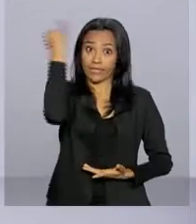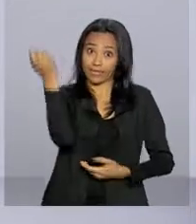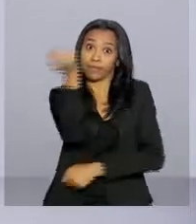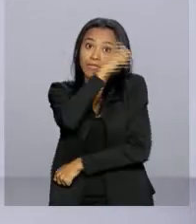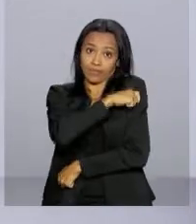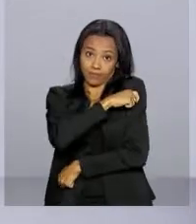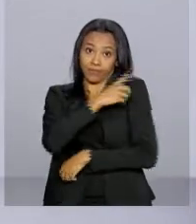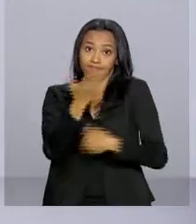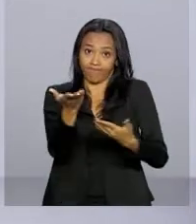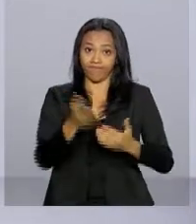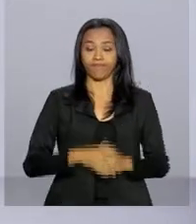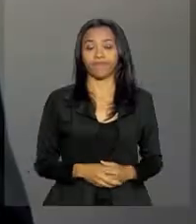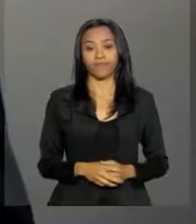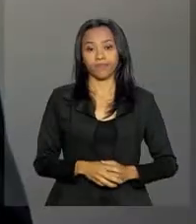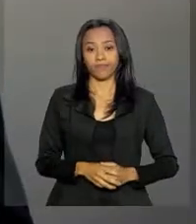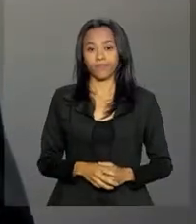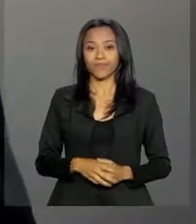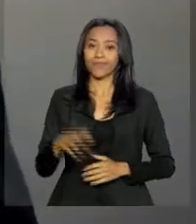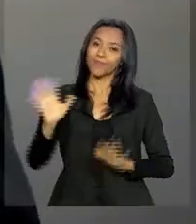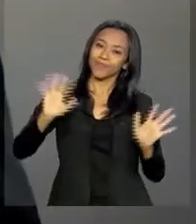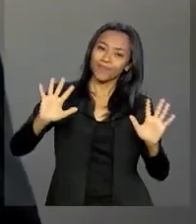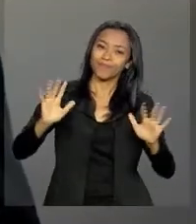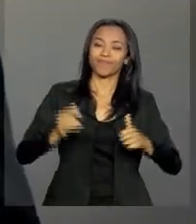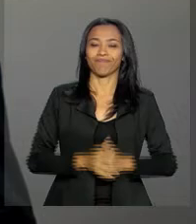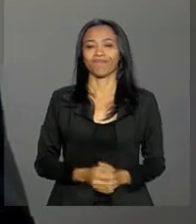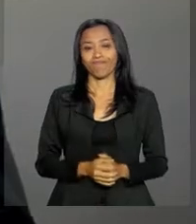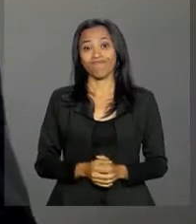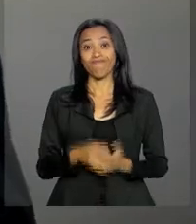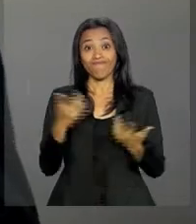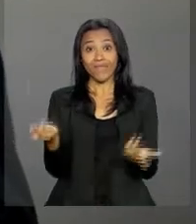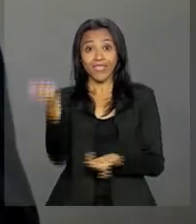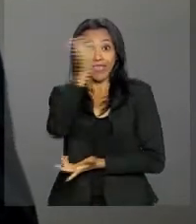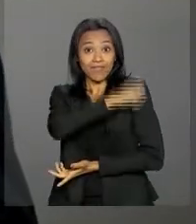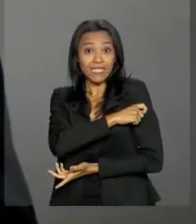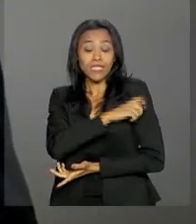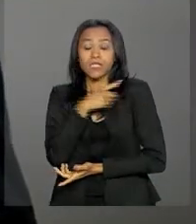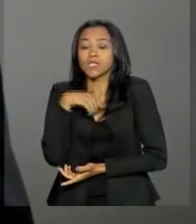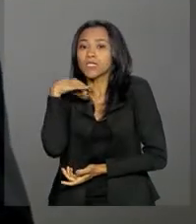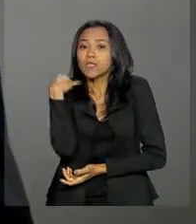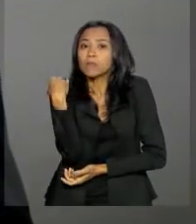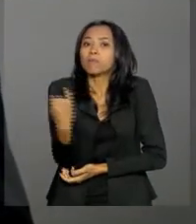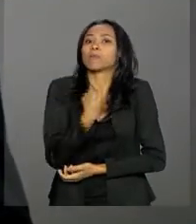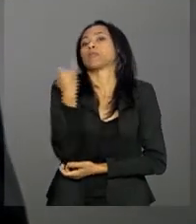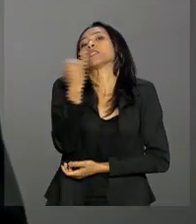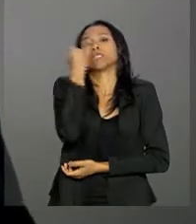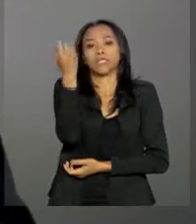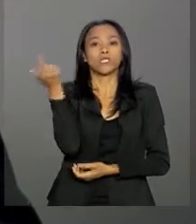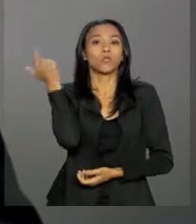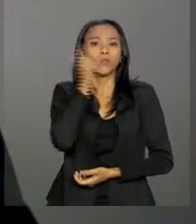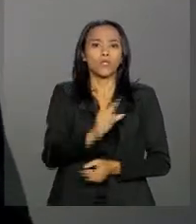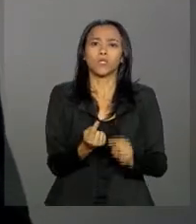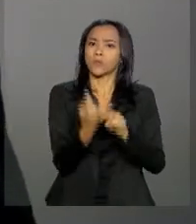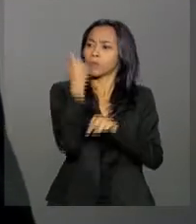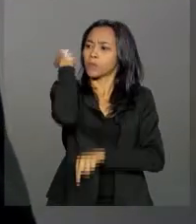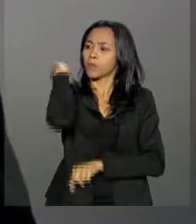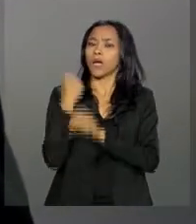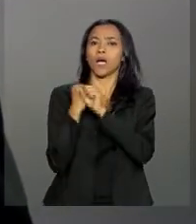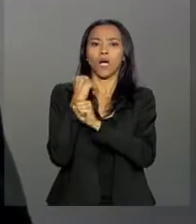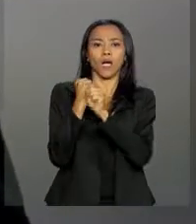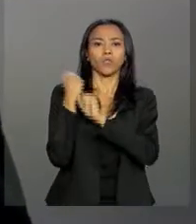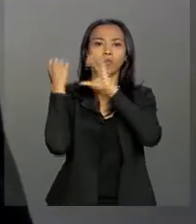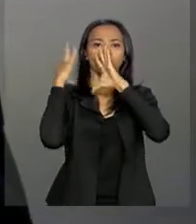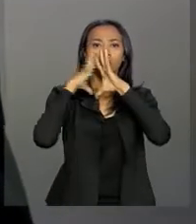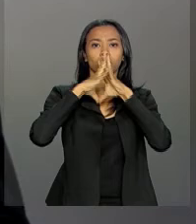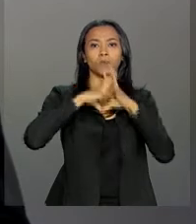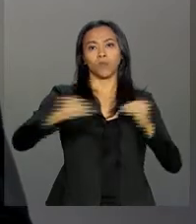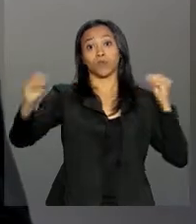vacinação. Olá, a vacinação é tão importante que conseguiu, há alguns anos, eliminar